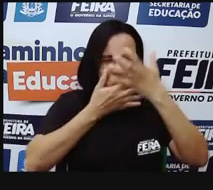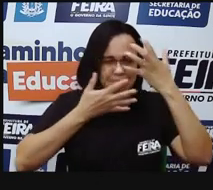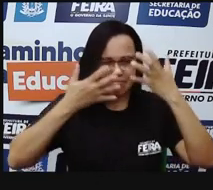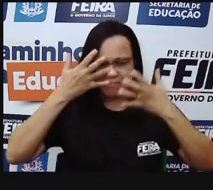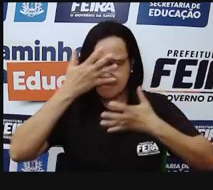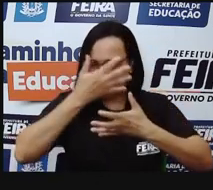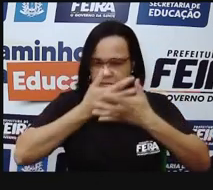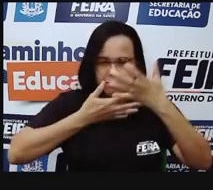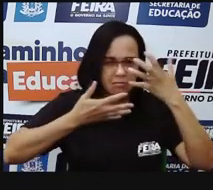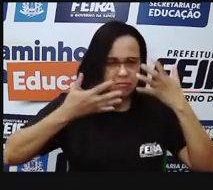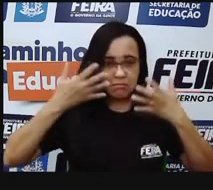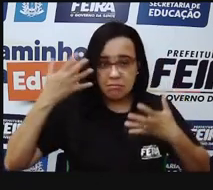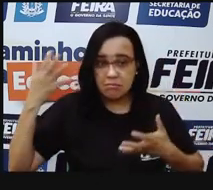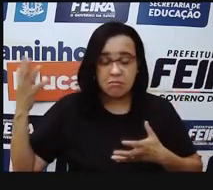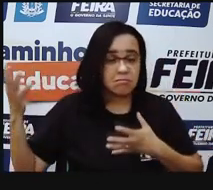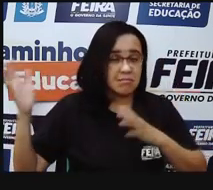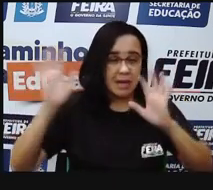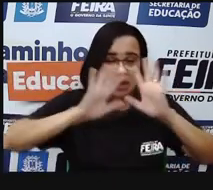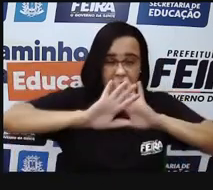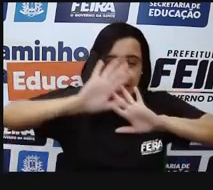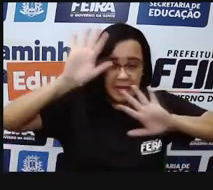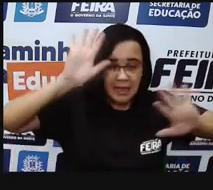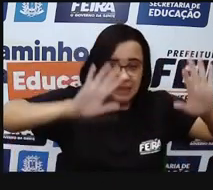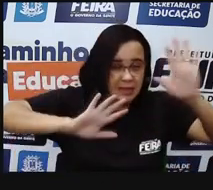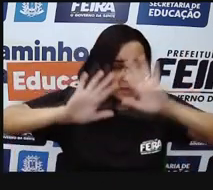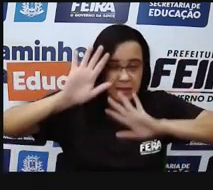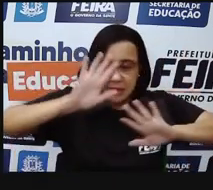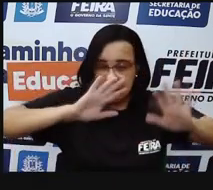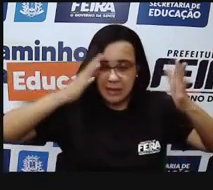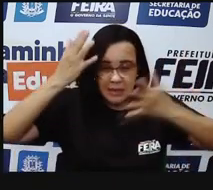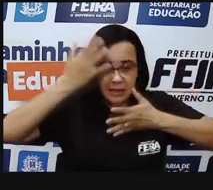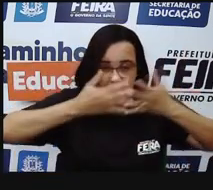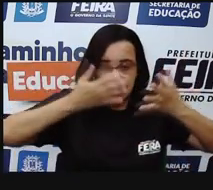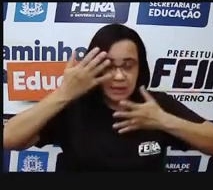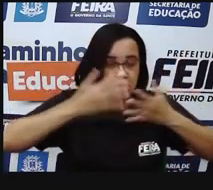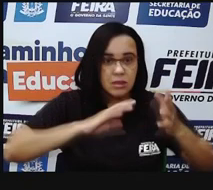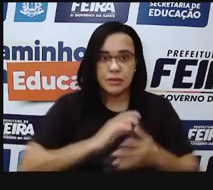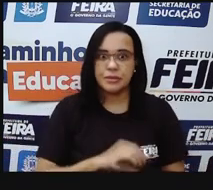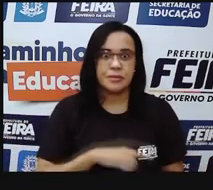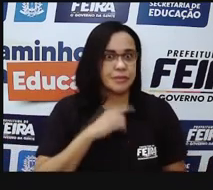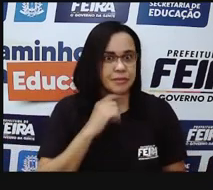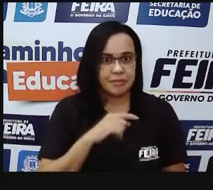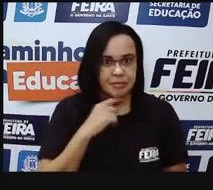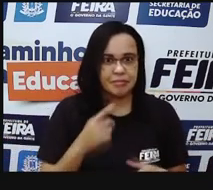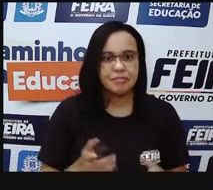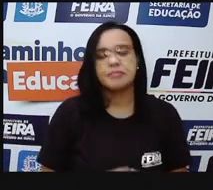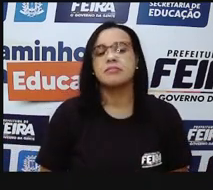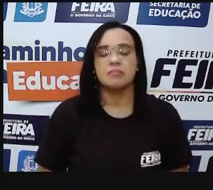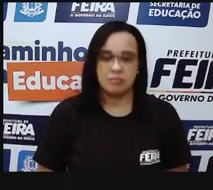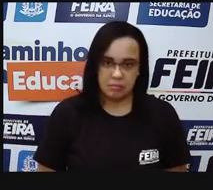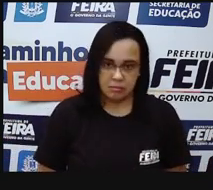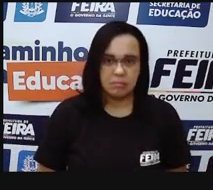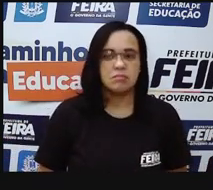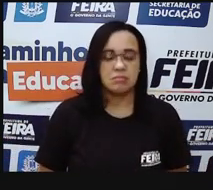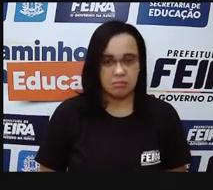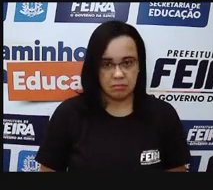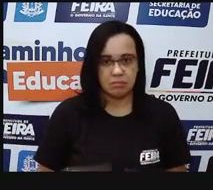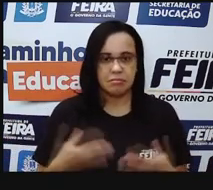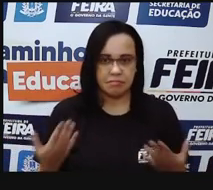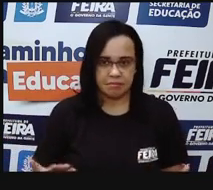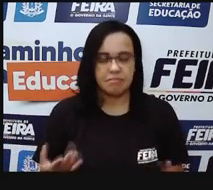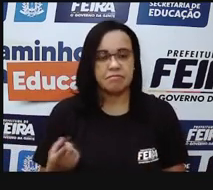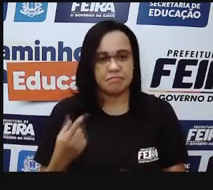dá essa ideia de estar embaçado, de tudo meio bagunçadas. E aí, também, tem lente corretora para isso.